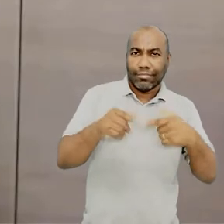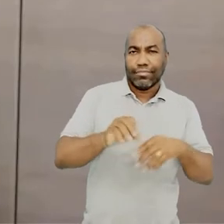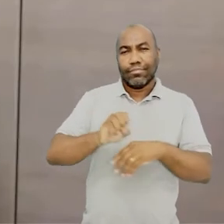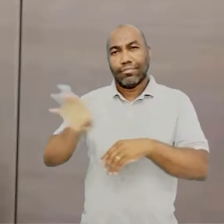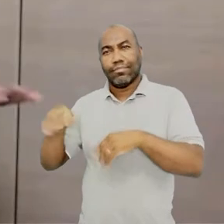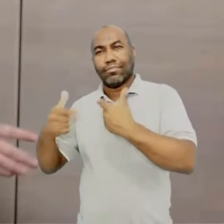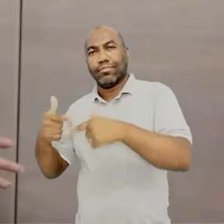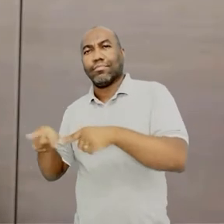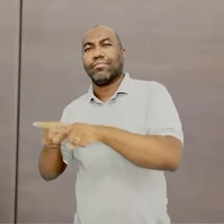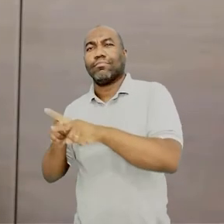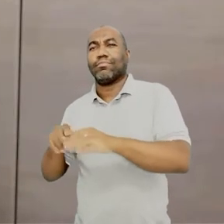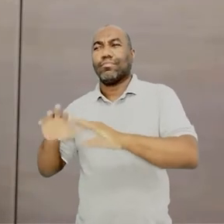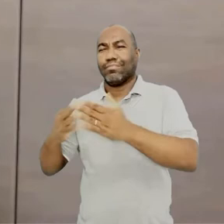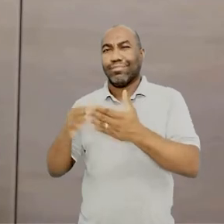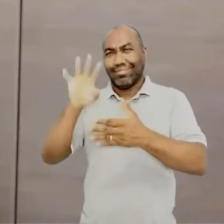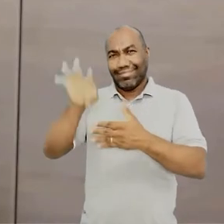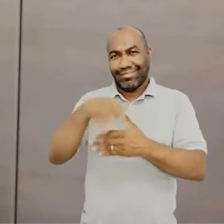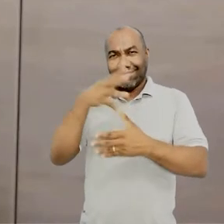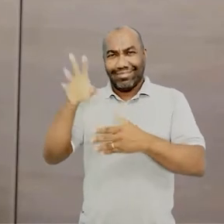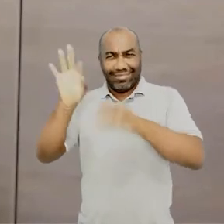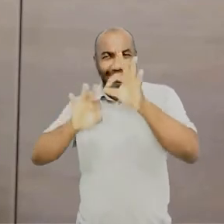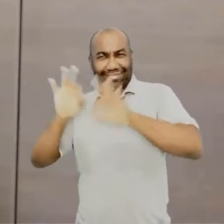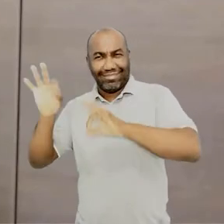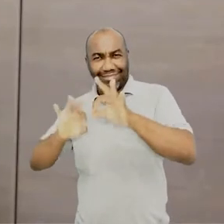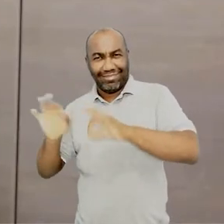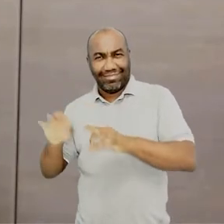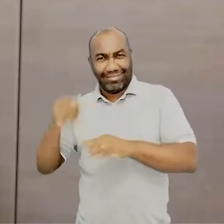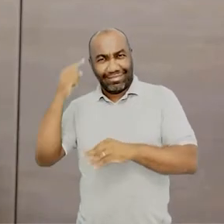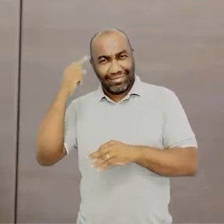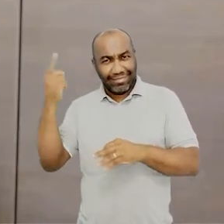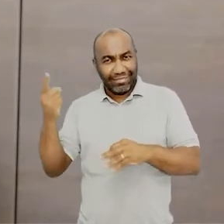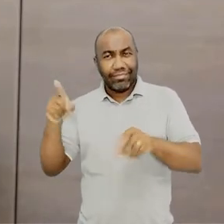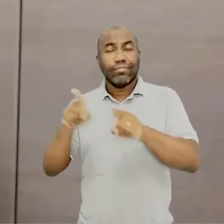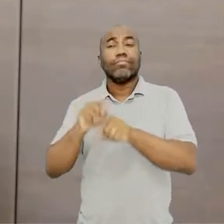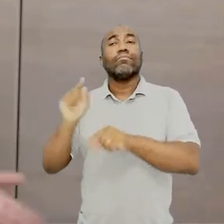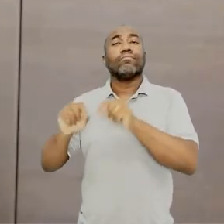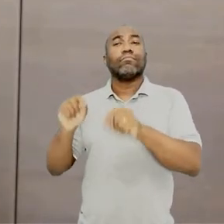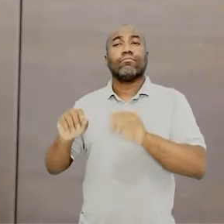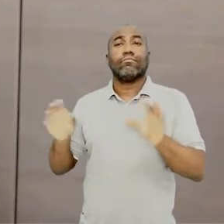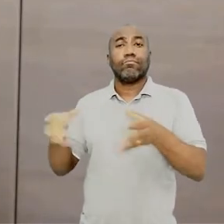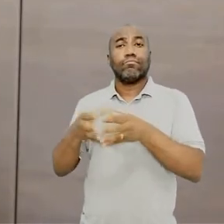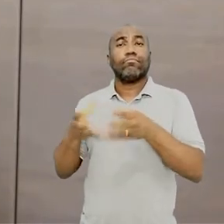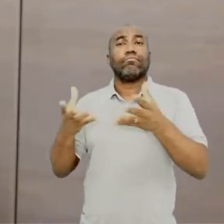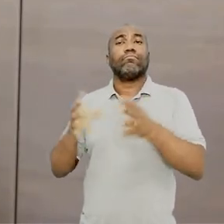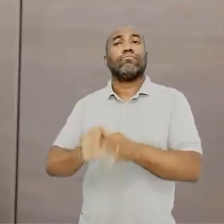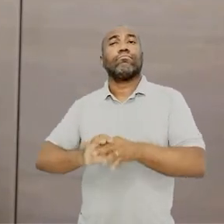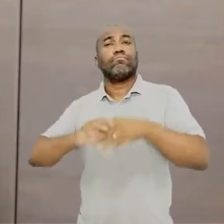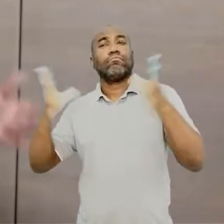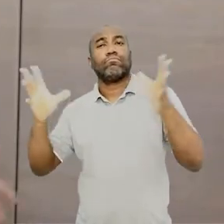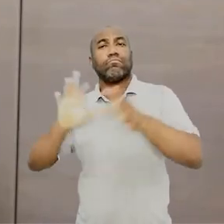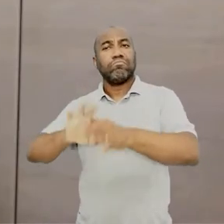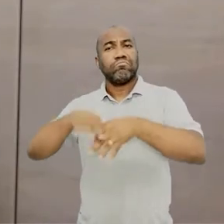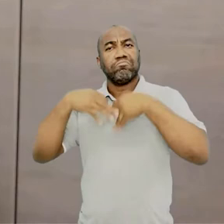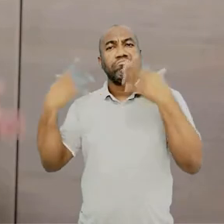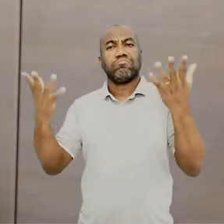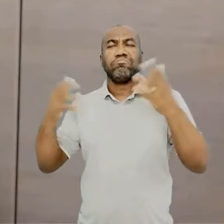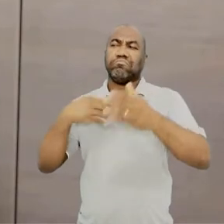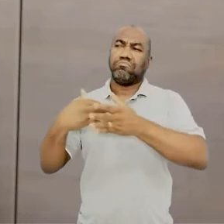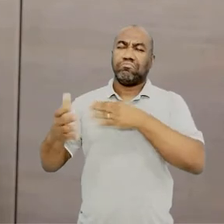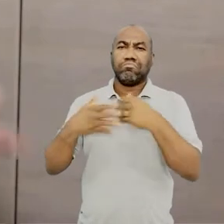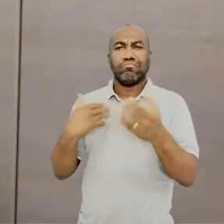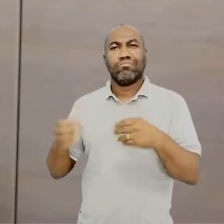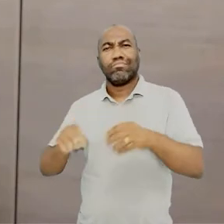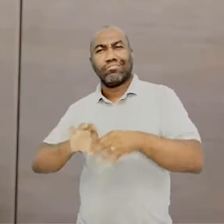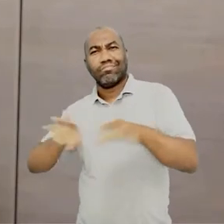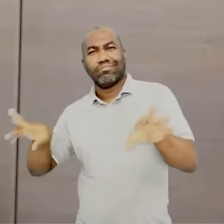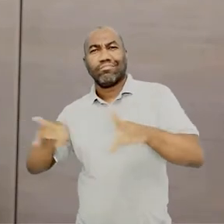estudar, aí tem todo um cronograma, tudo organizadinho. E ele quer a irreverência. Se ele quer a bagunça, a desordem,